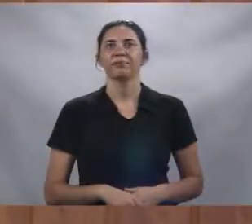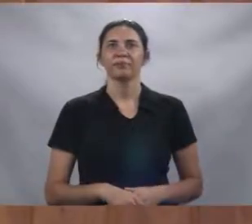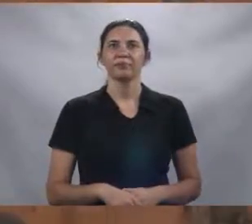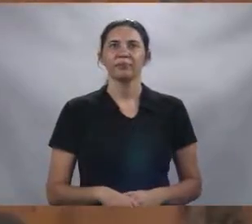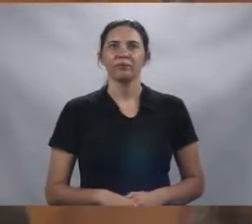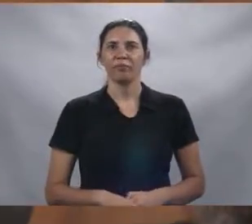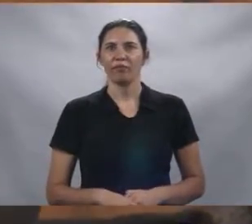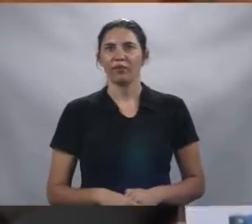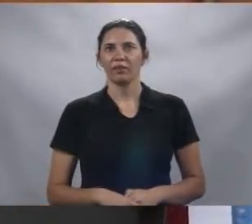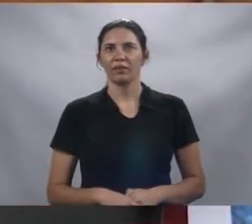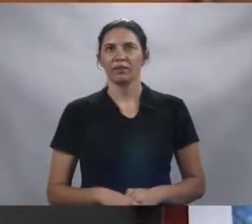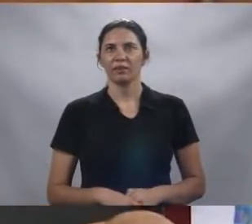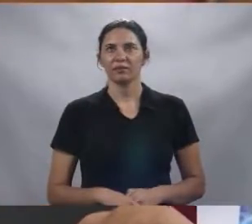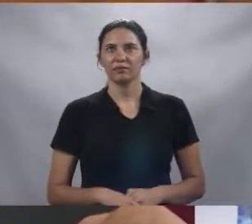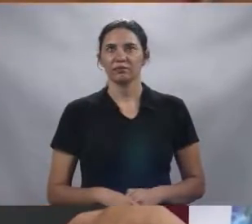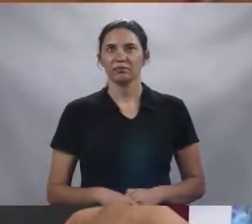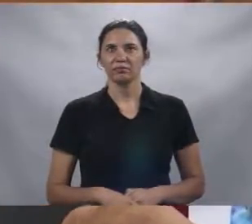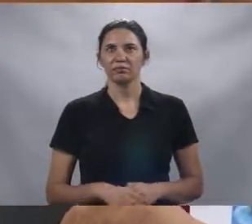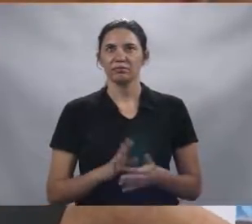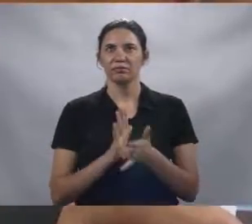o ferrugem está comendo.